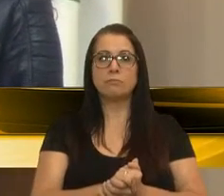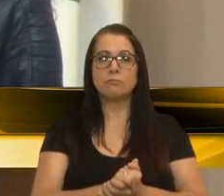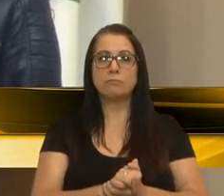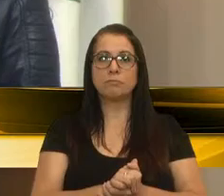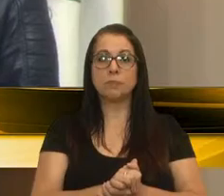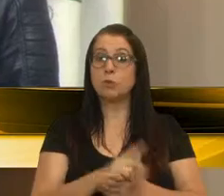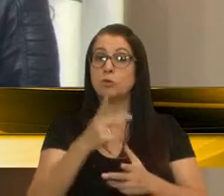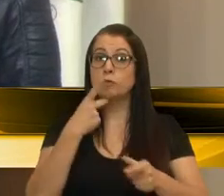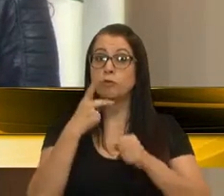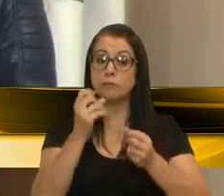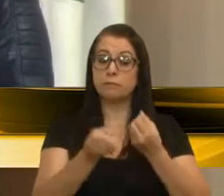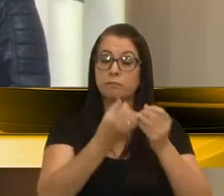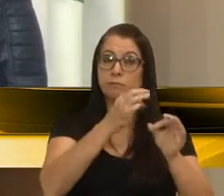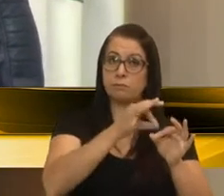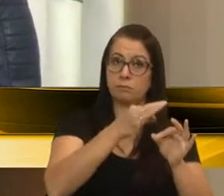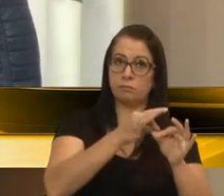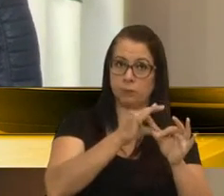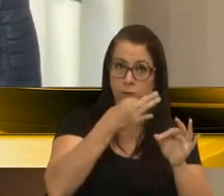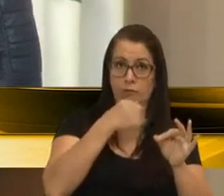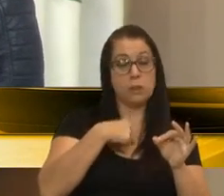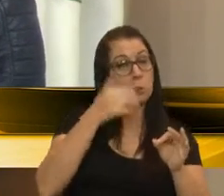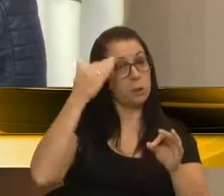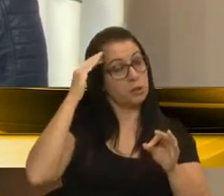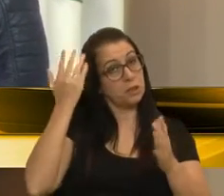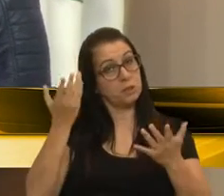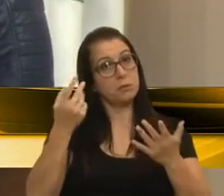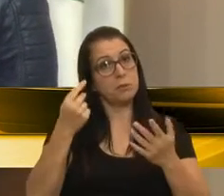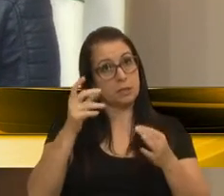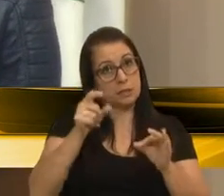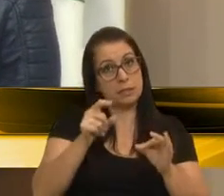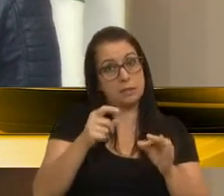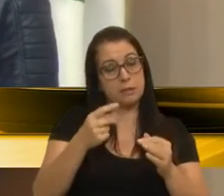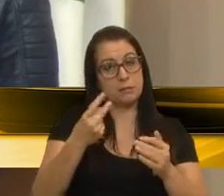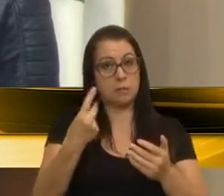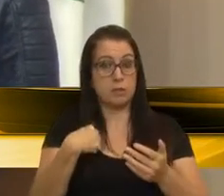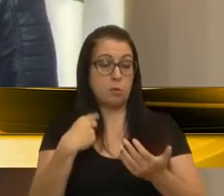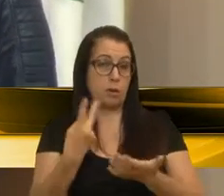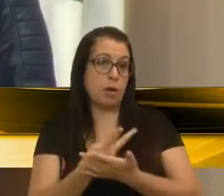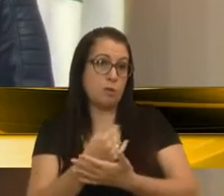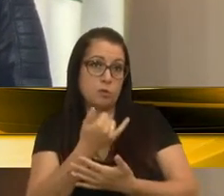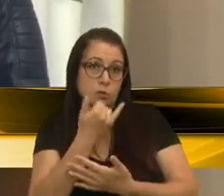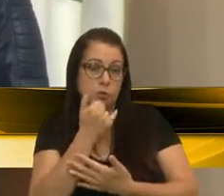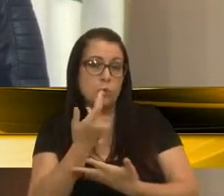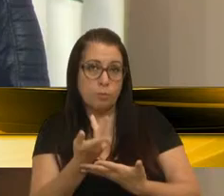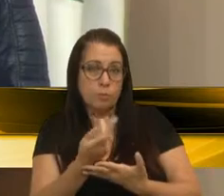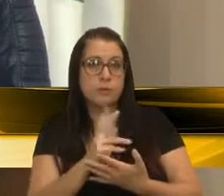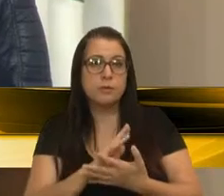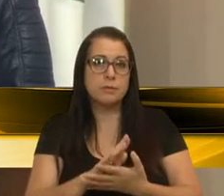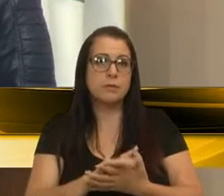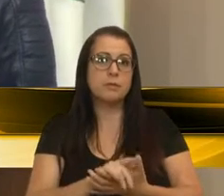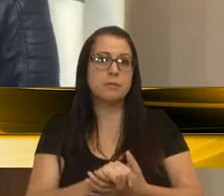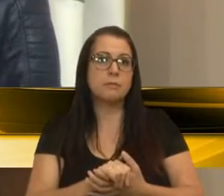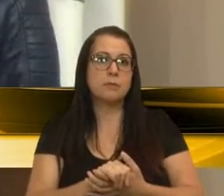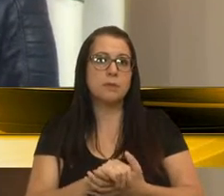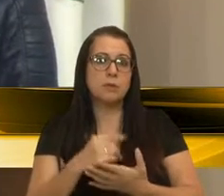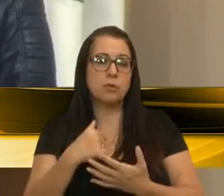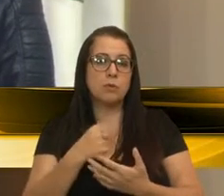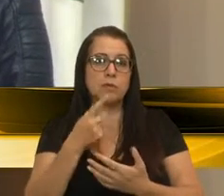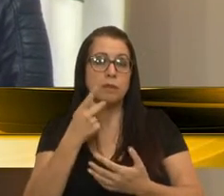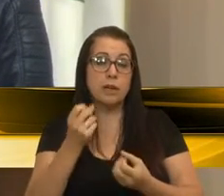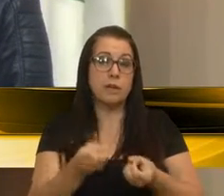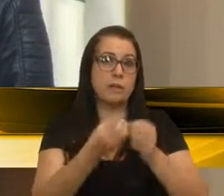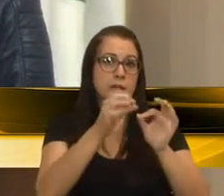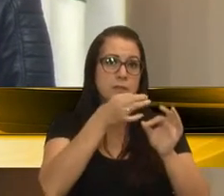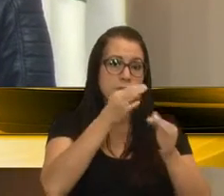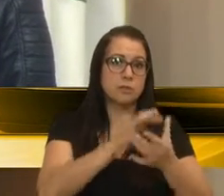Quando se fala em Festa da Uva, e eu entendo assim, talvez eu esteja equivocada, e eu peço que vocês me corrijam, se esse for o caso, mas quando se fala